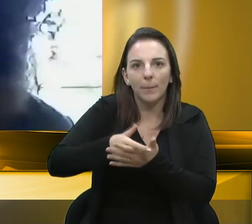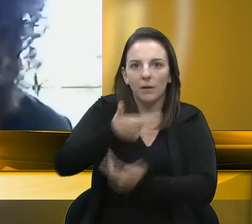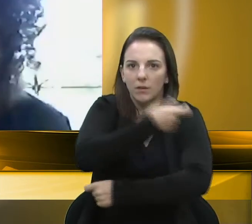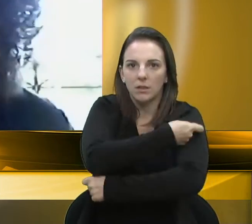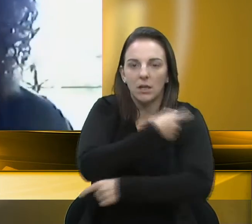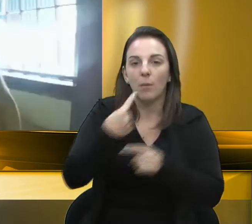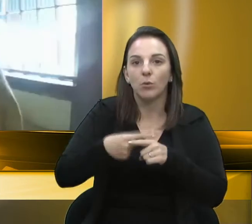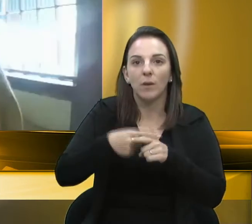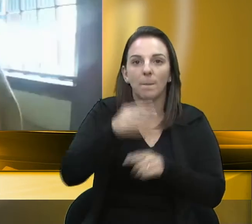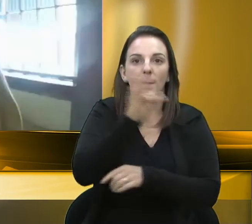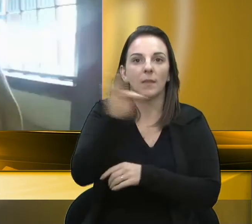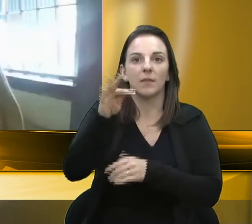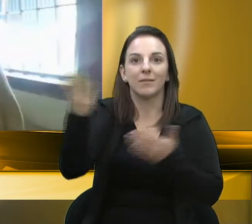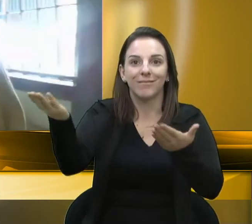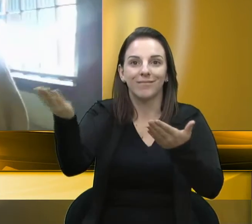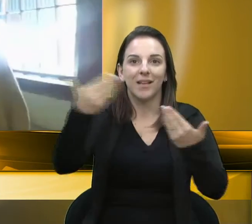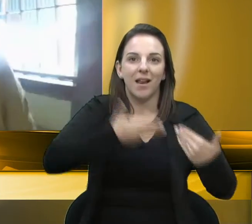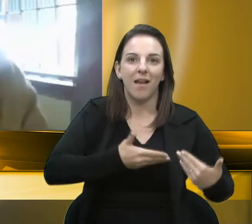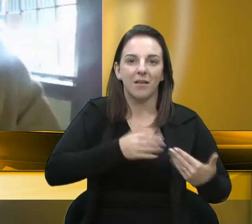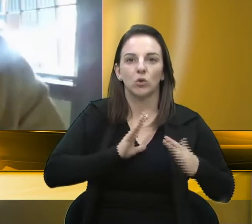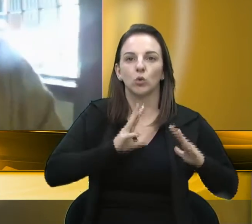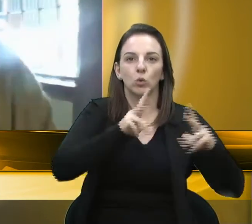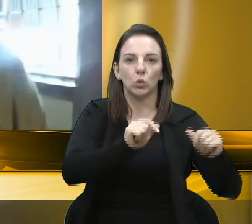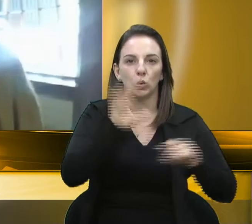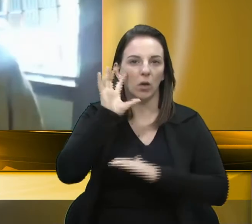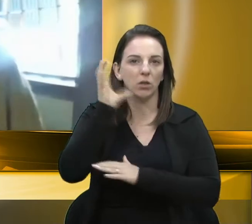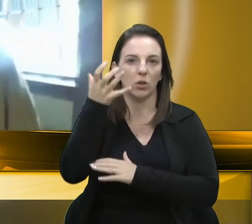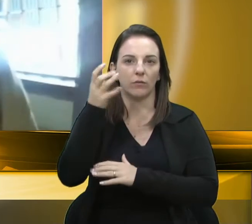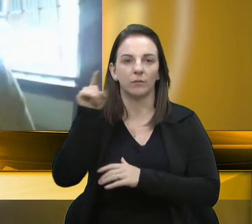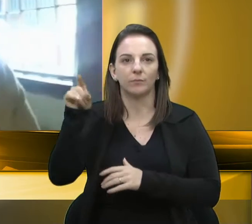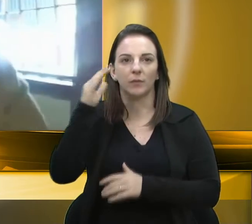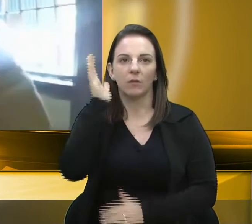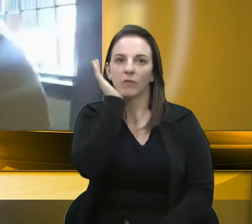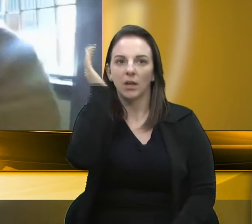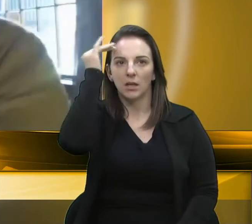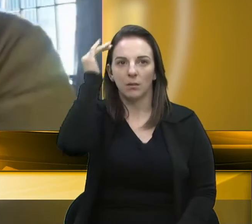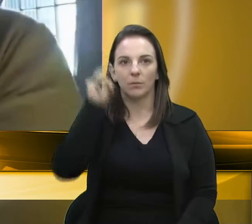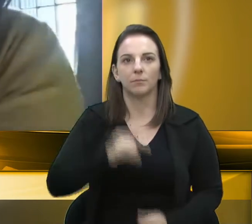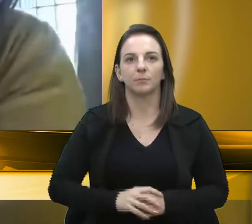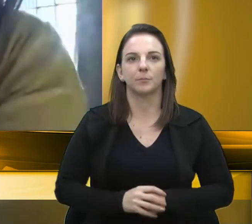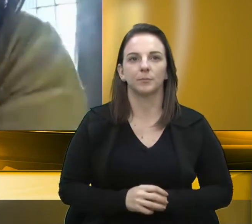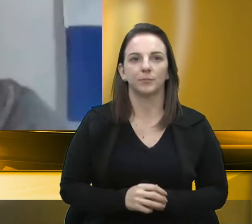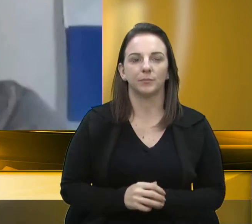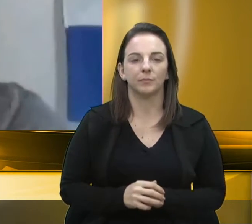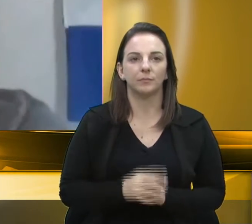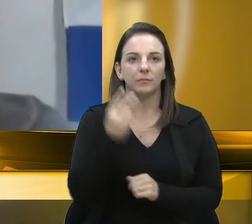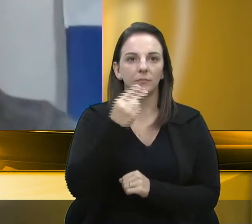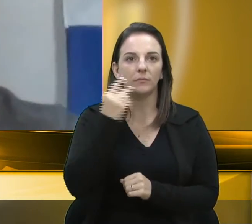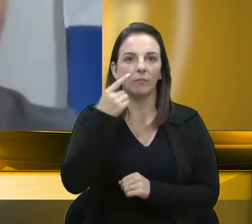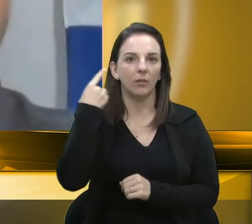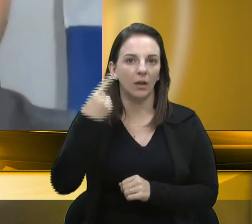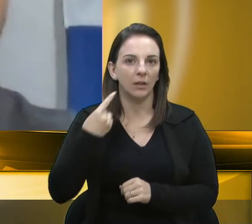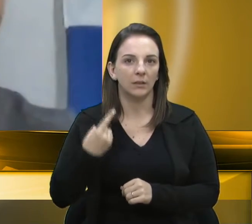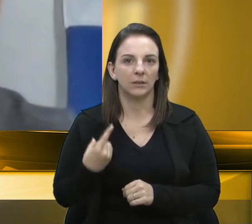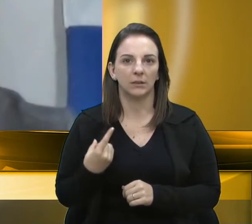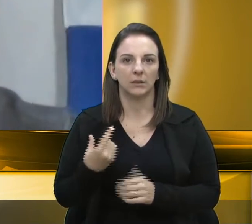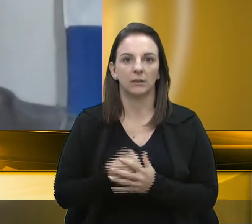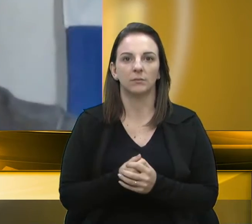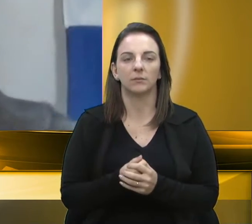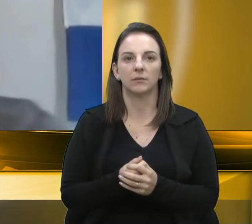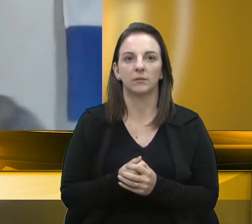todas as vacinas e vai resolver a situação. Bom, o vereador Felipe tem sua parte. Vereadora Denise, até para